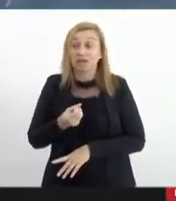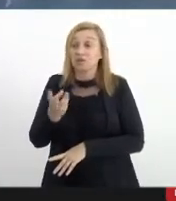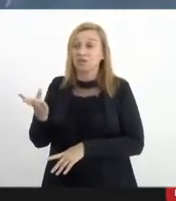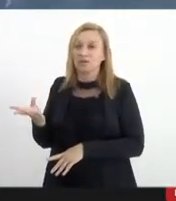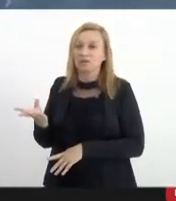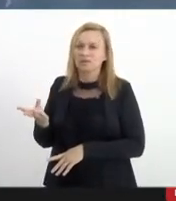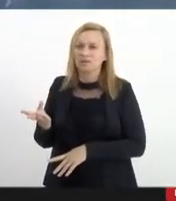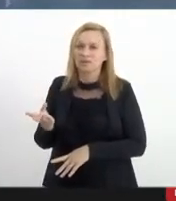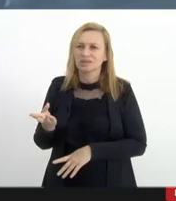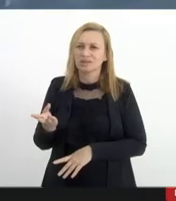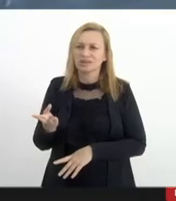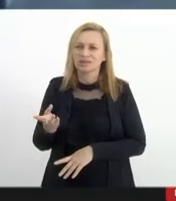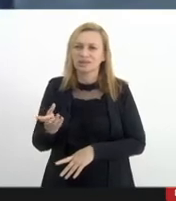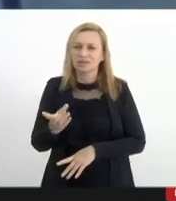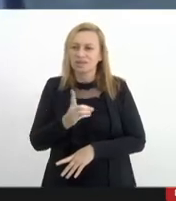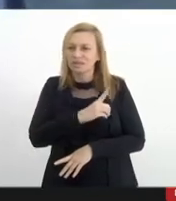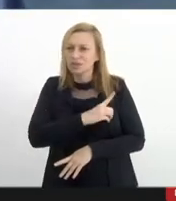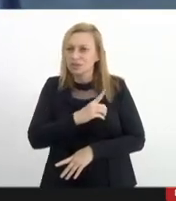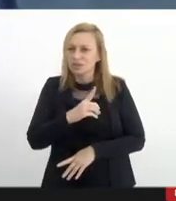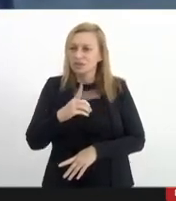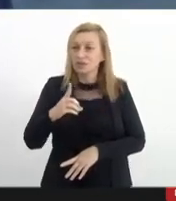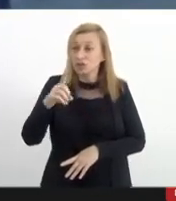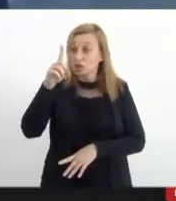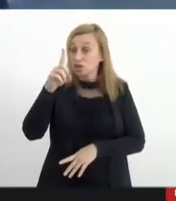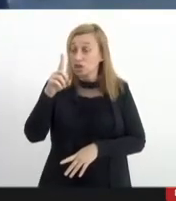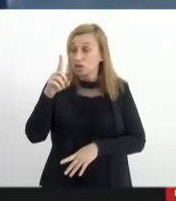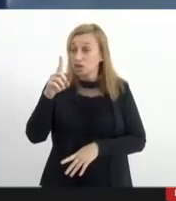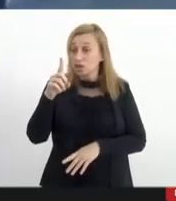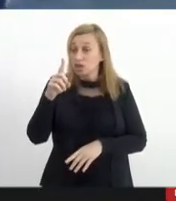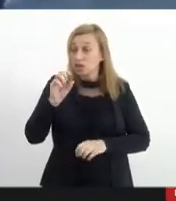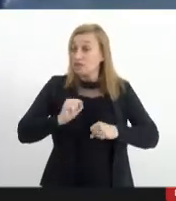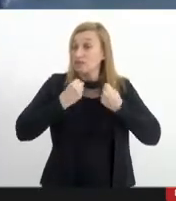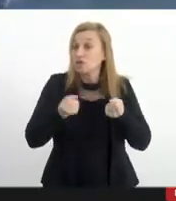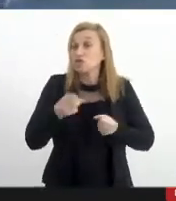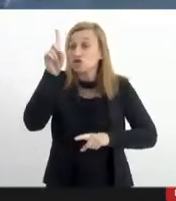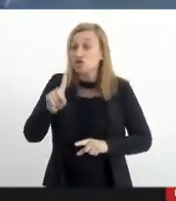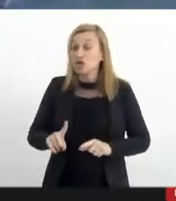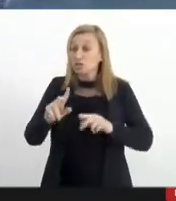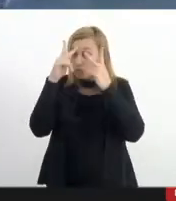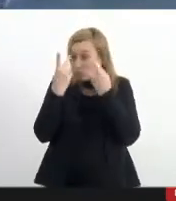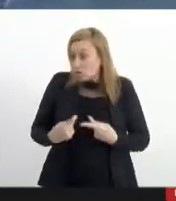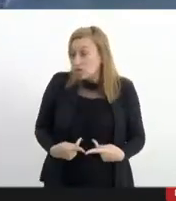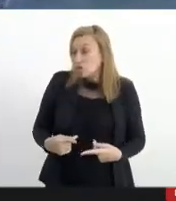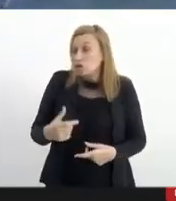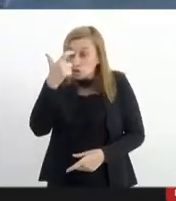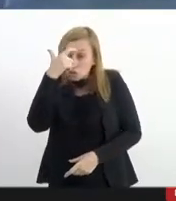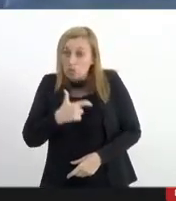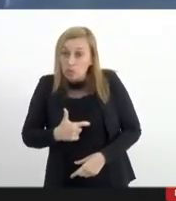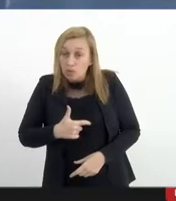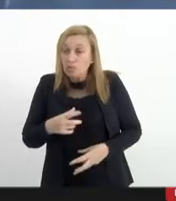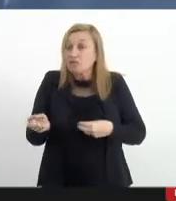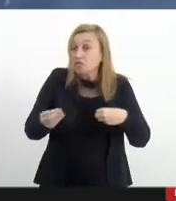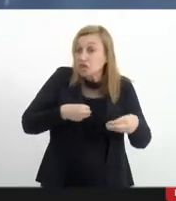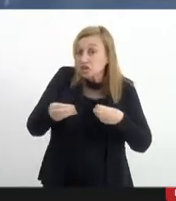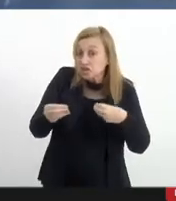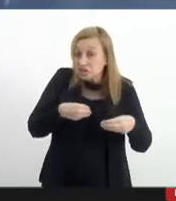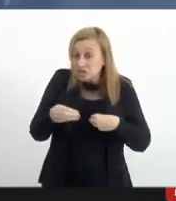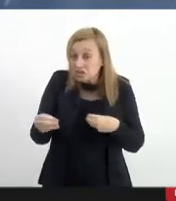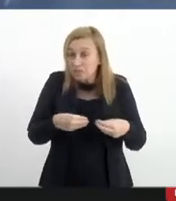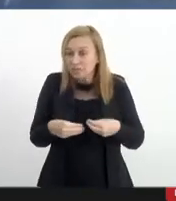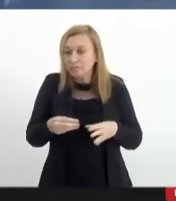enquanto uma defensora dos direitos humanos que sou, tem sido, de fato, um momento muito reflexivo a gente não